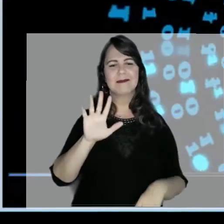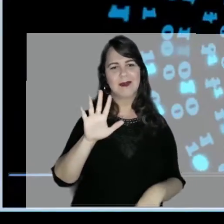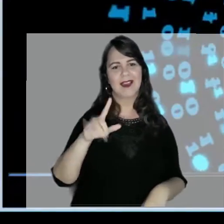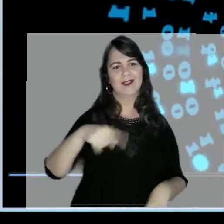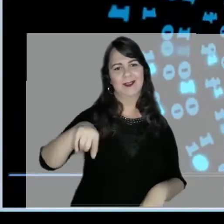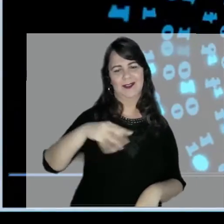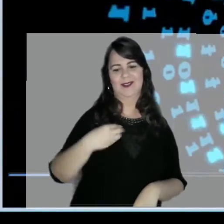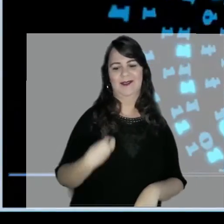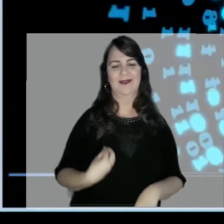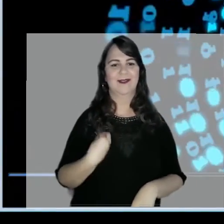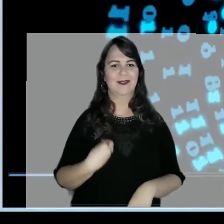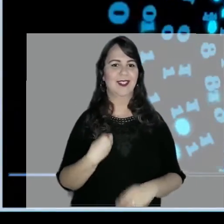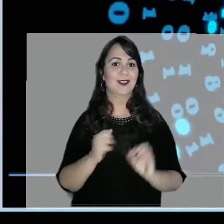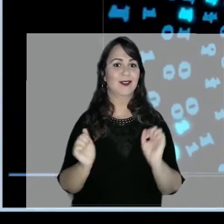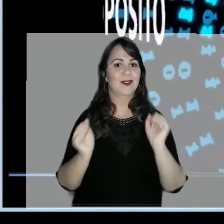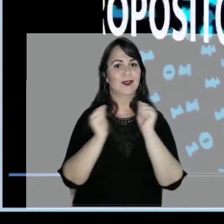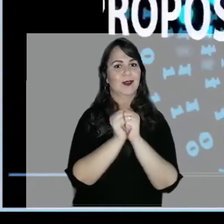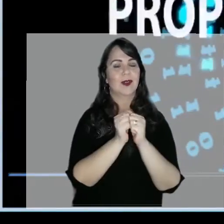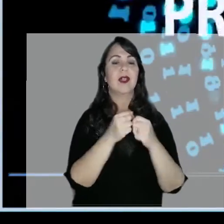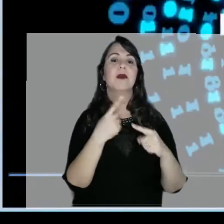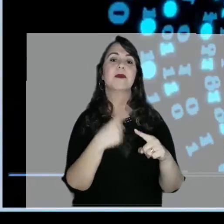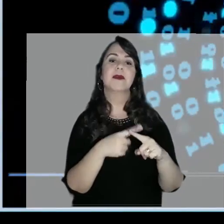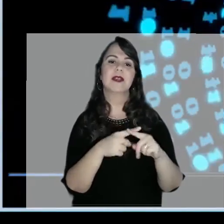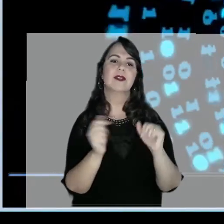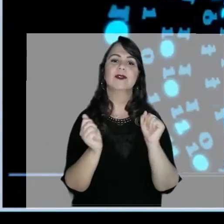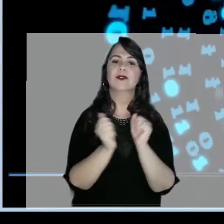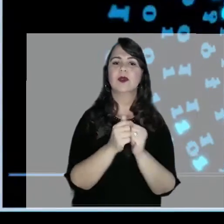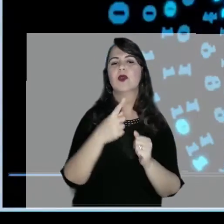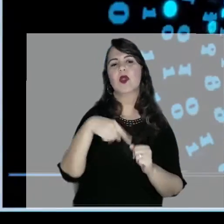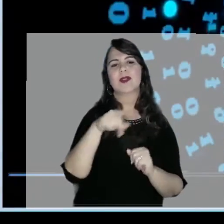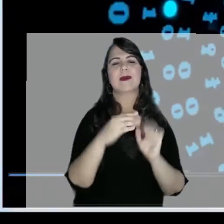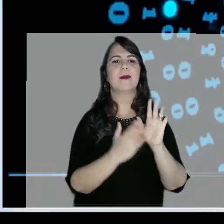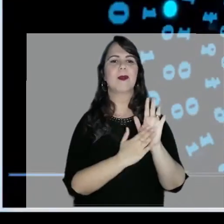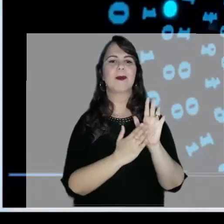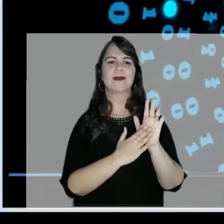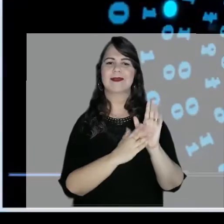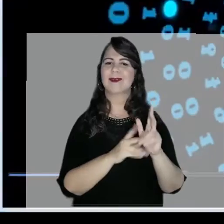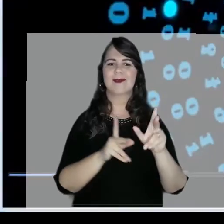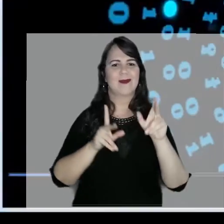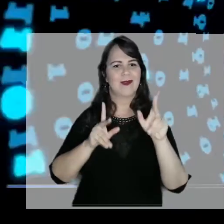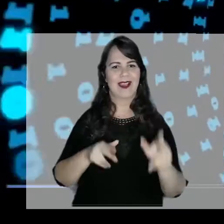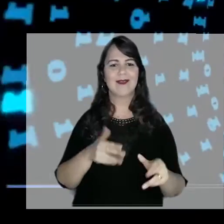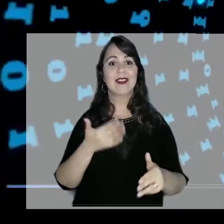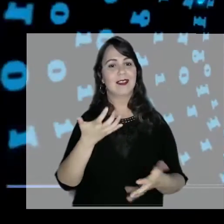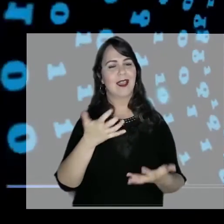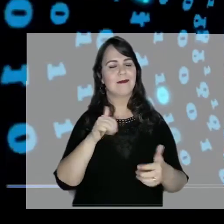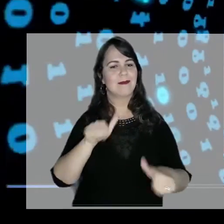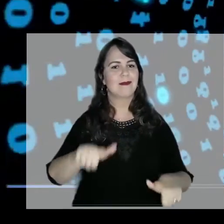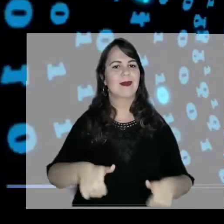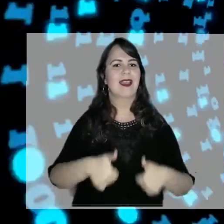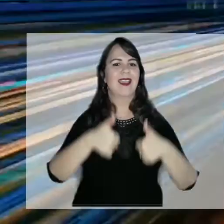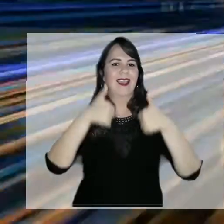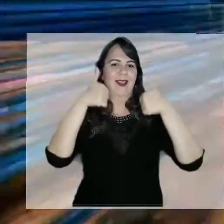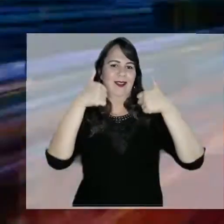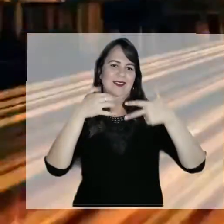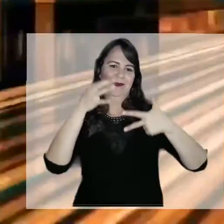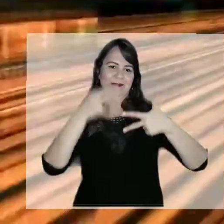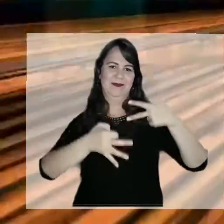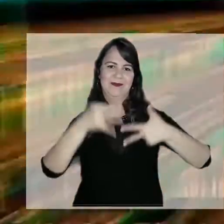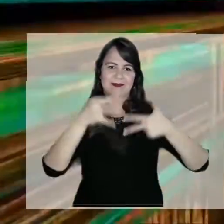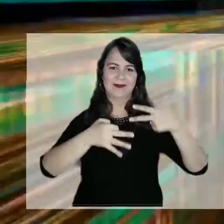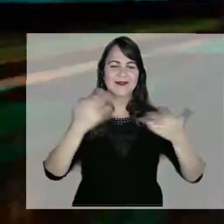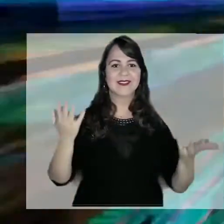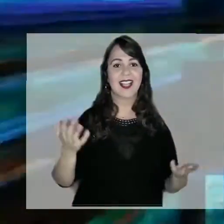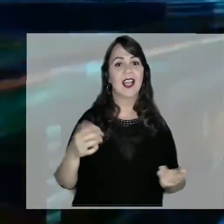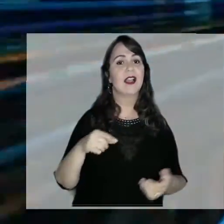aqui, todos juntos, porque compartilhamos de um mesmo propósito, a melhoria da prestação jurisdicional.